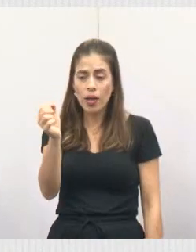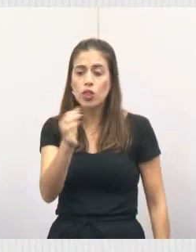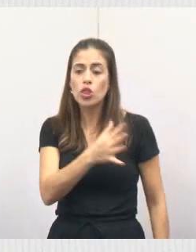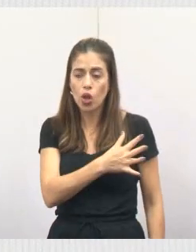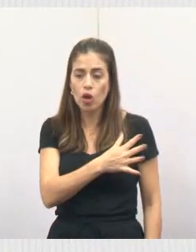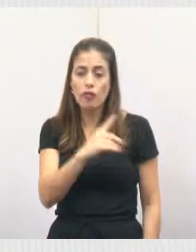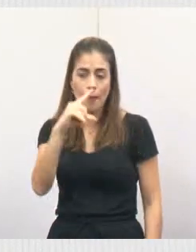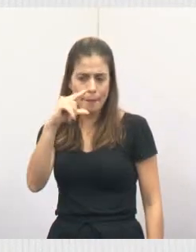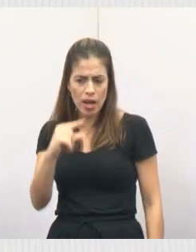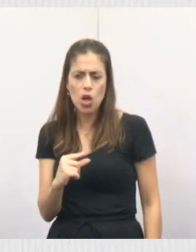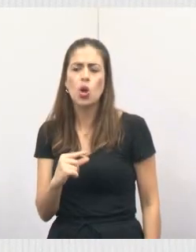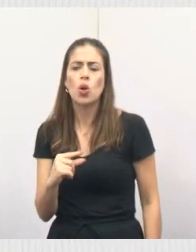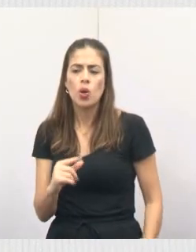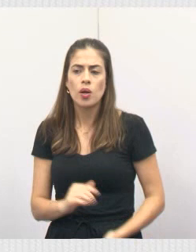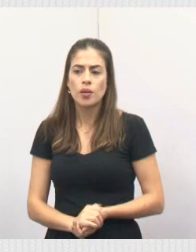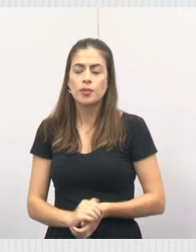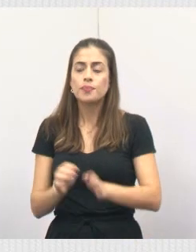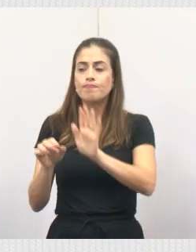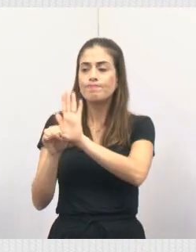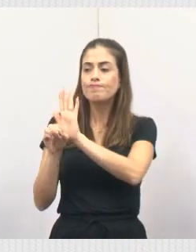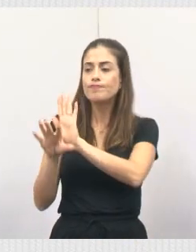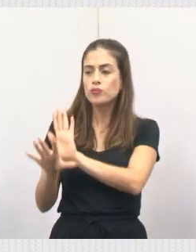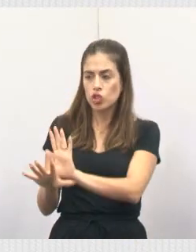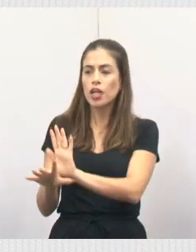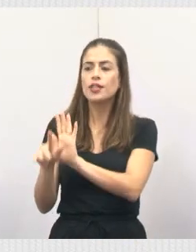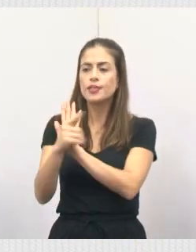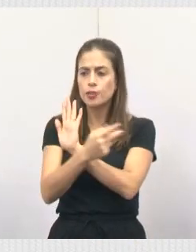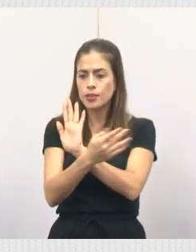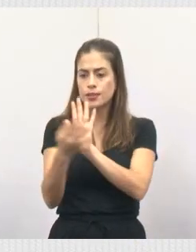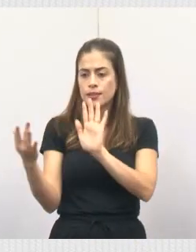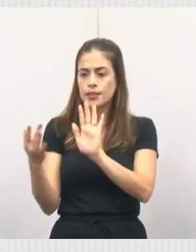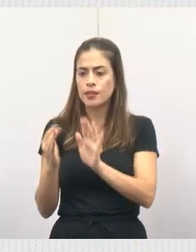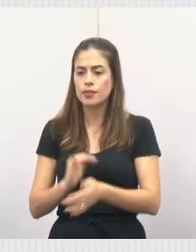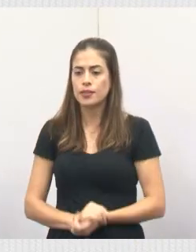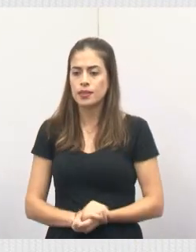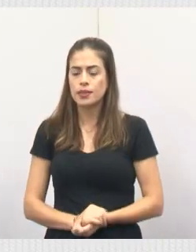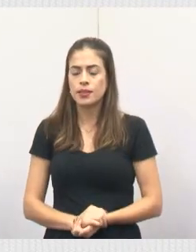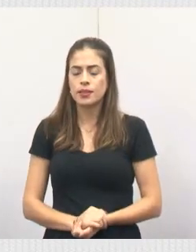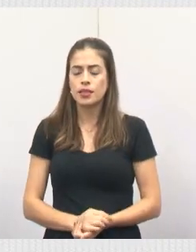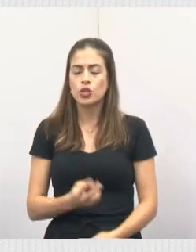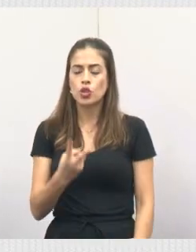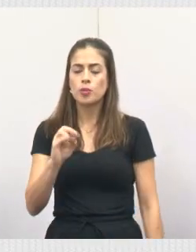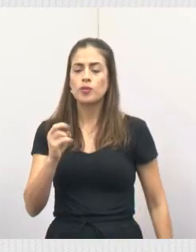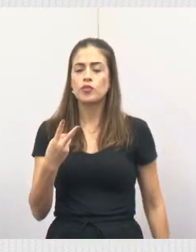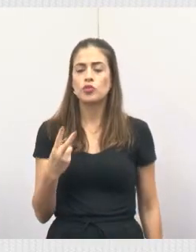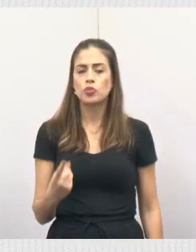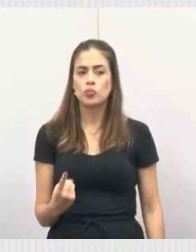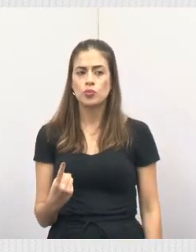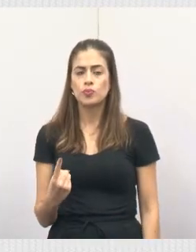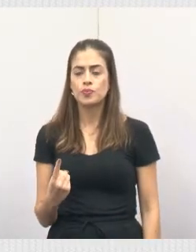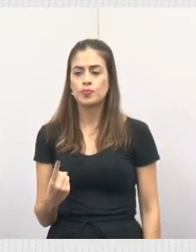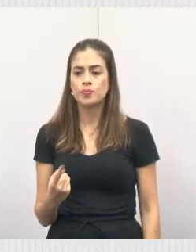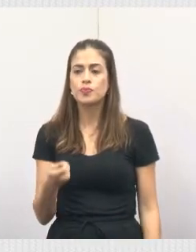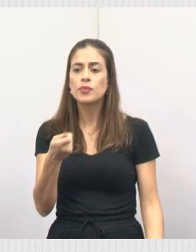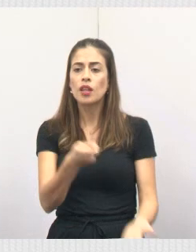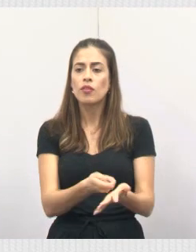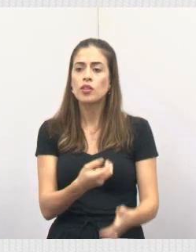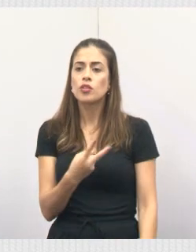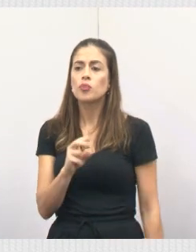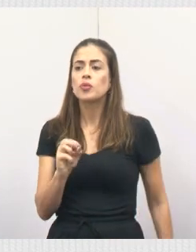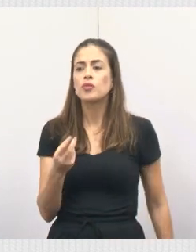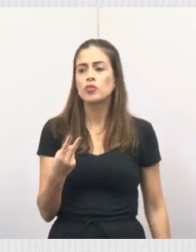slide, que fala das indicações. Aí são as indicações que nós fizemos em 2021 e o reforço em